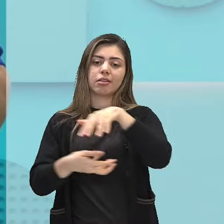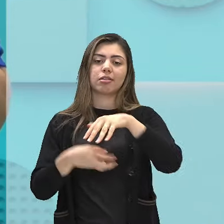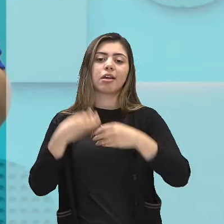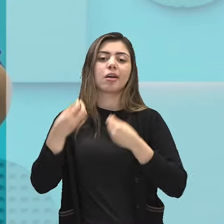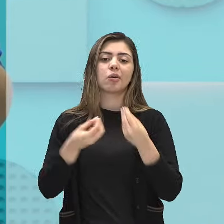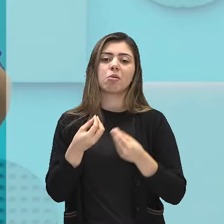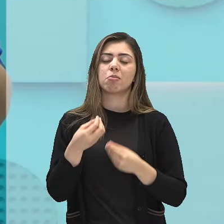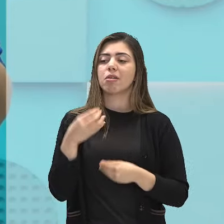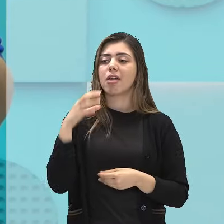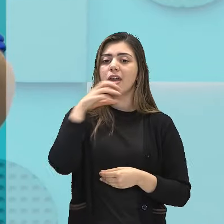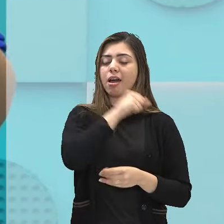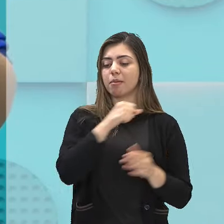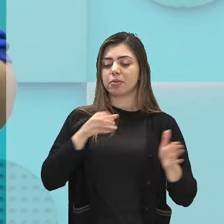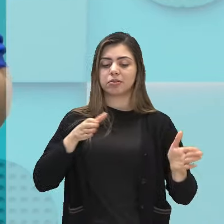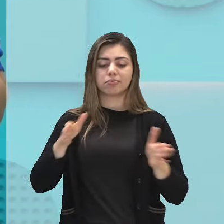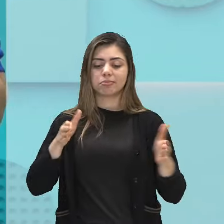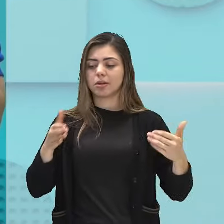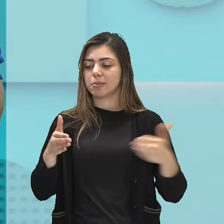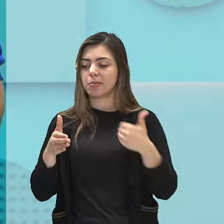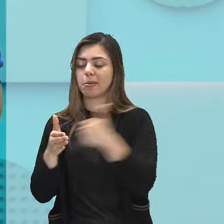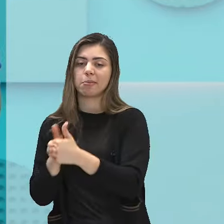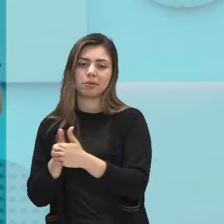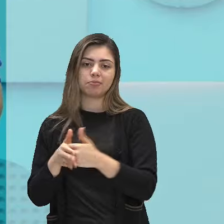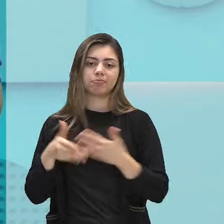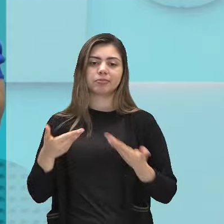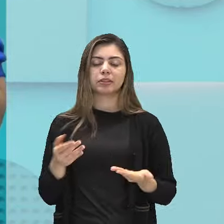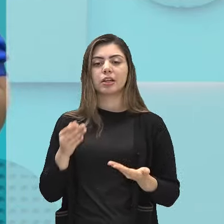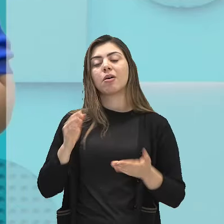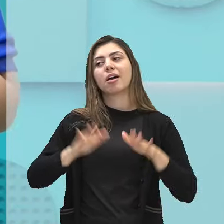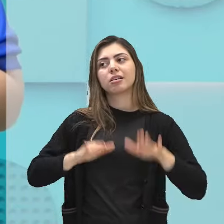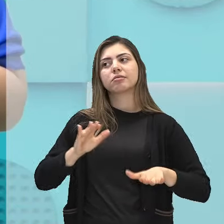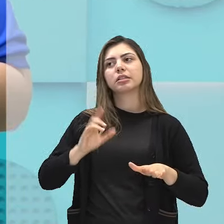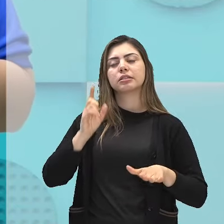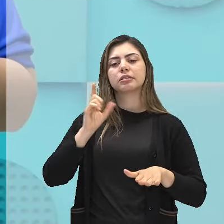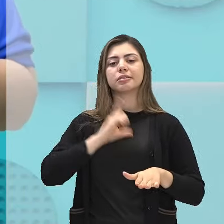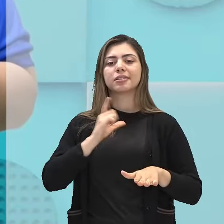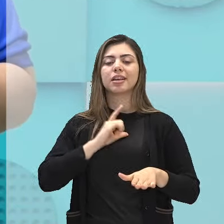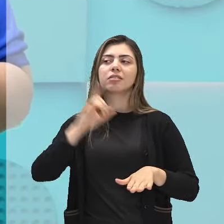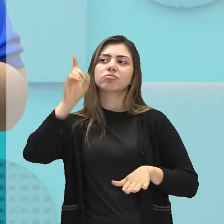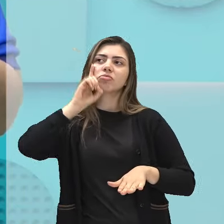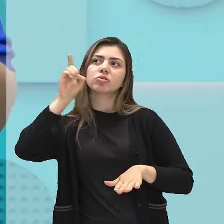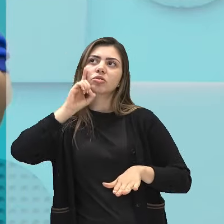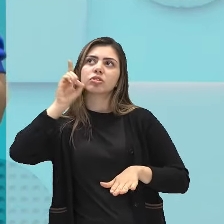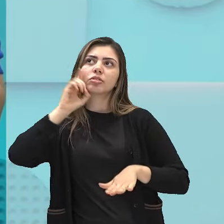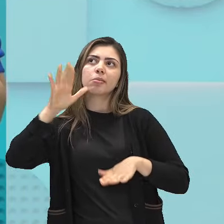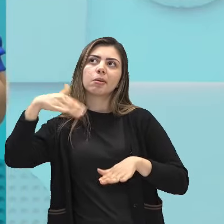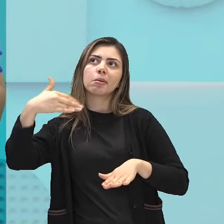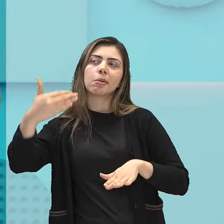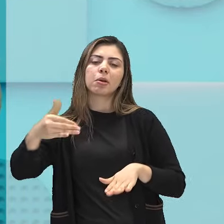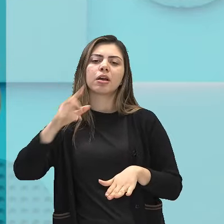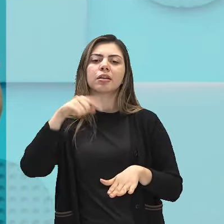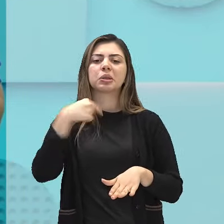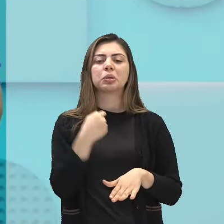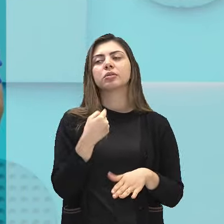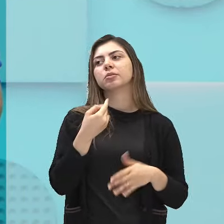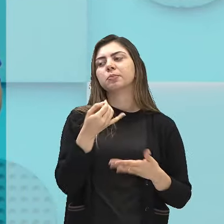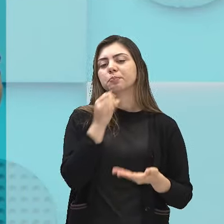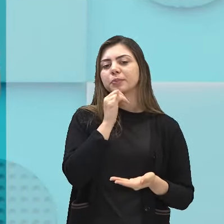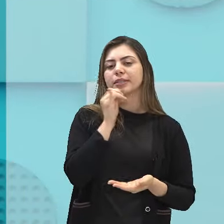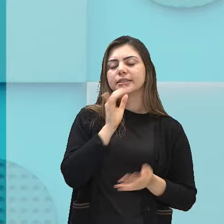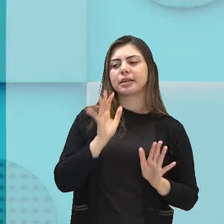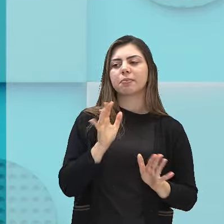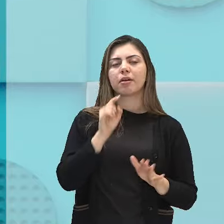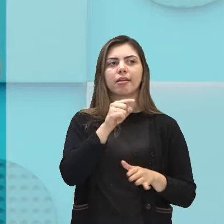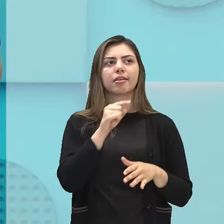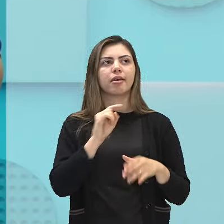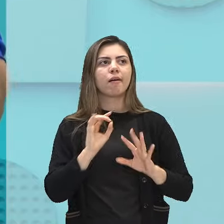passageira, né? E muitas das vezes tem momentos que nós não damos ali um significado,